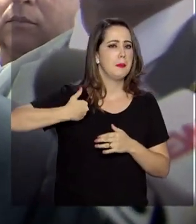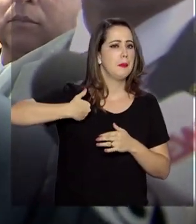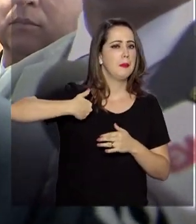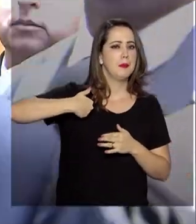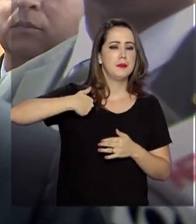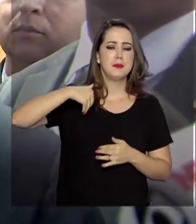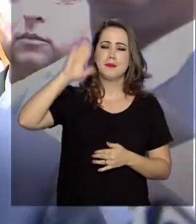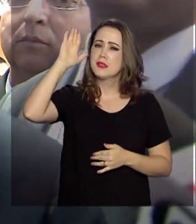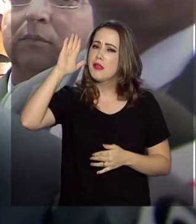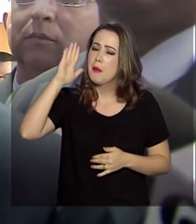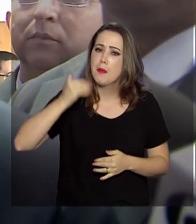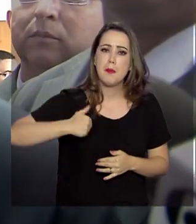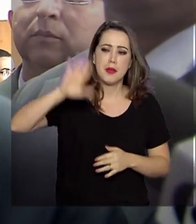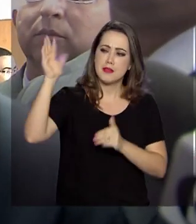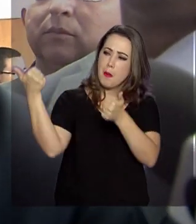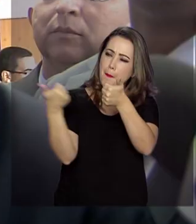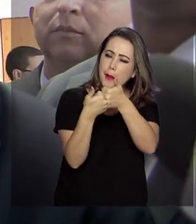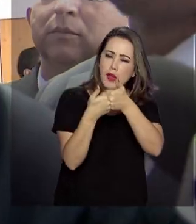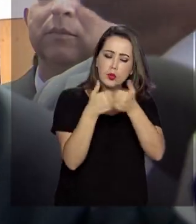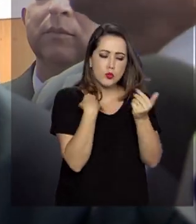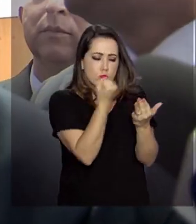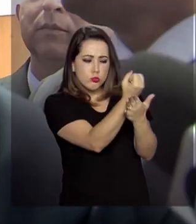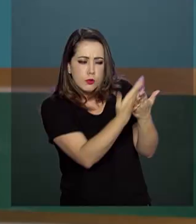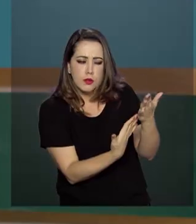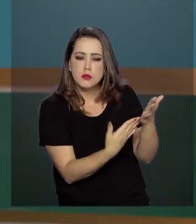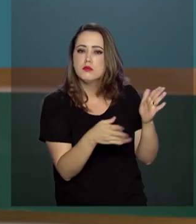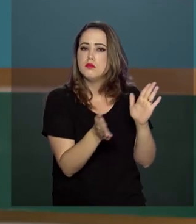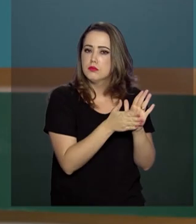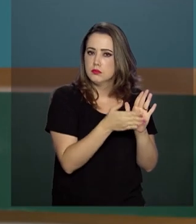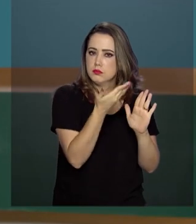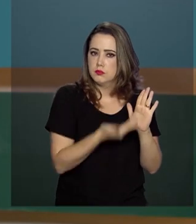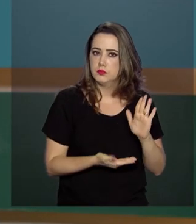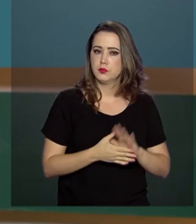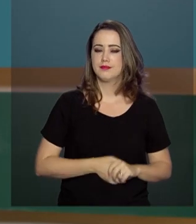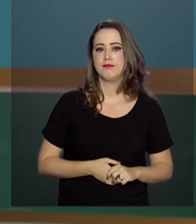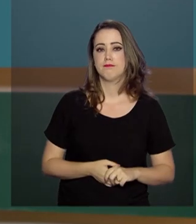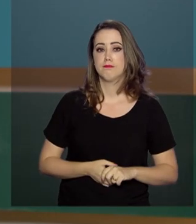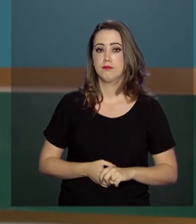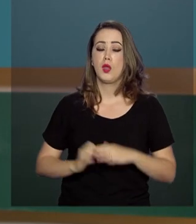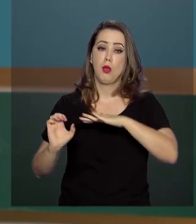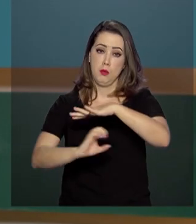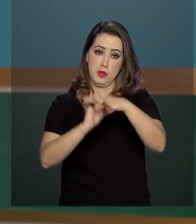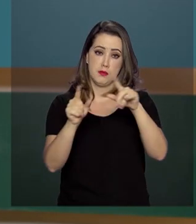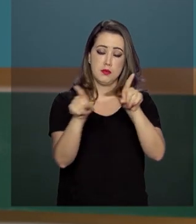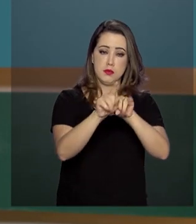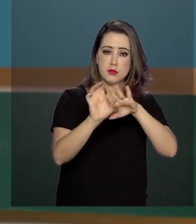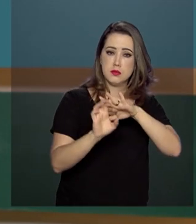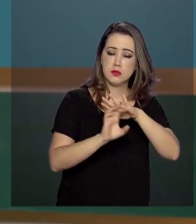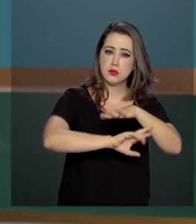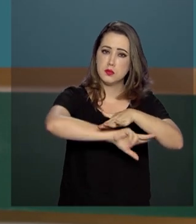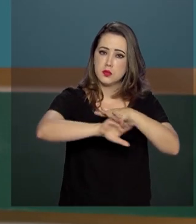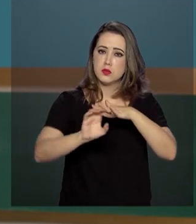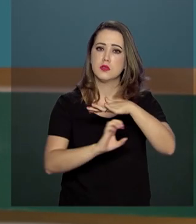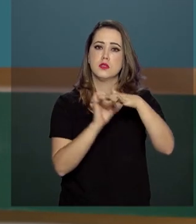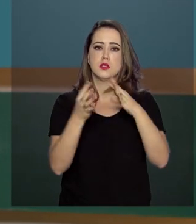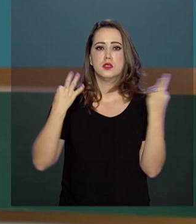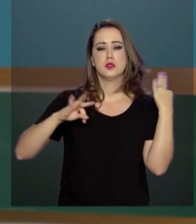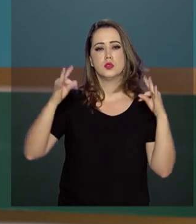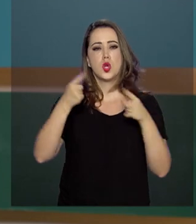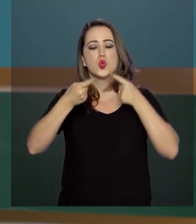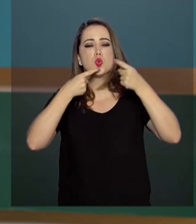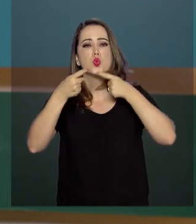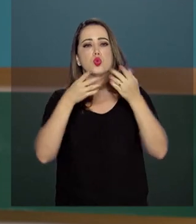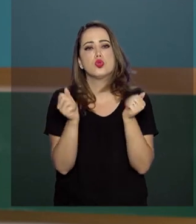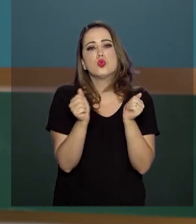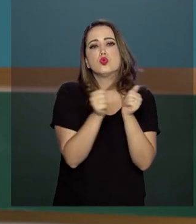próxima do que nós encaminhamos para lá. Empresários e entidades de turismo discutiram com o presidente